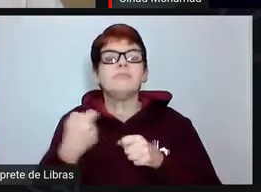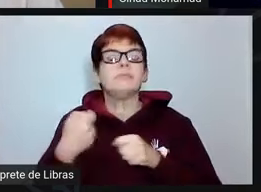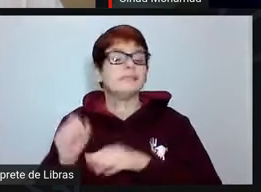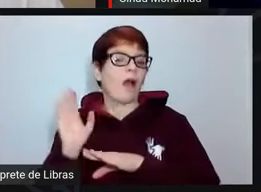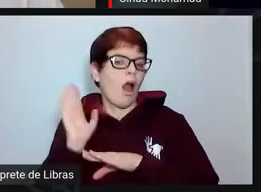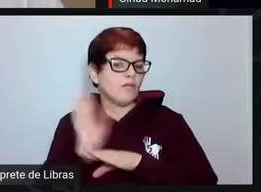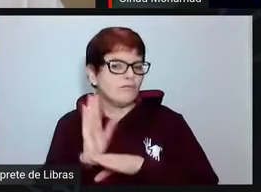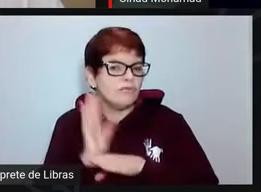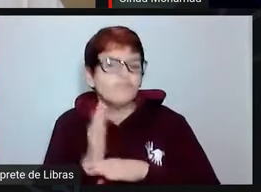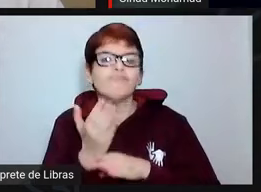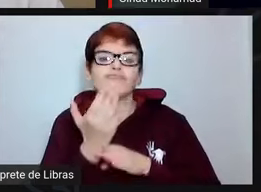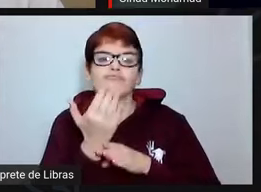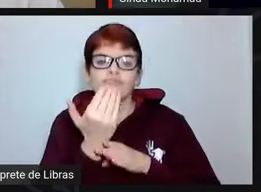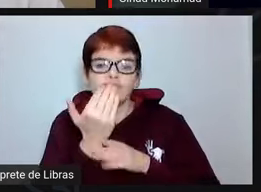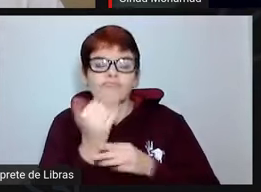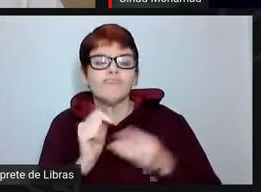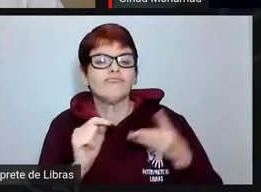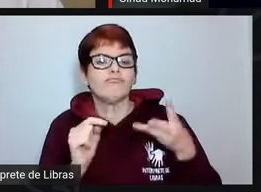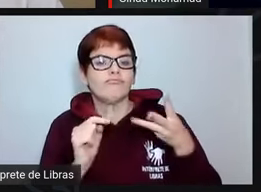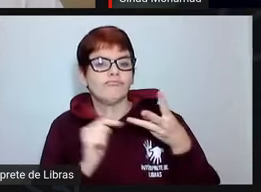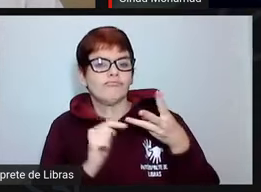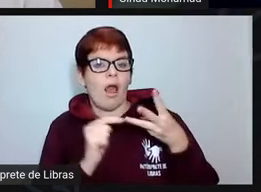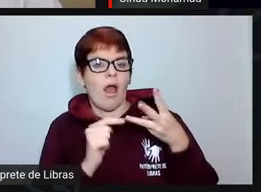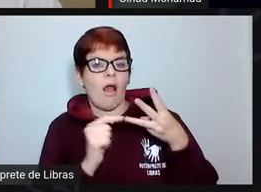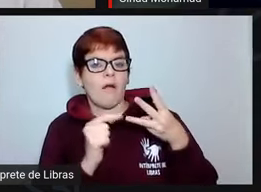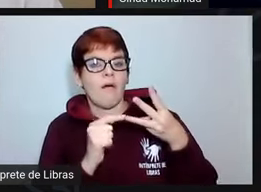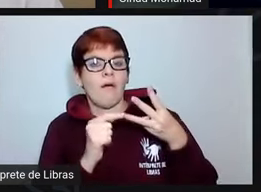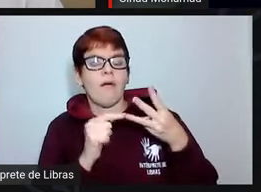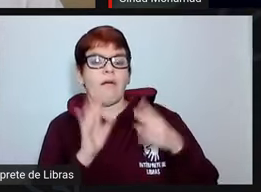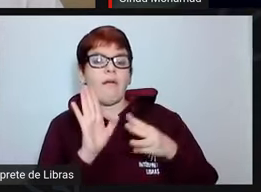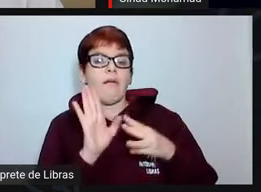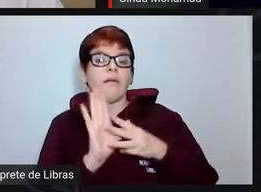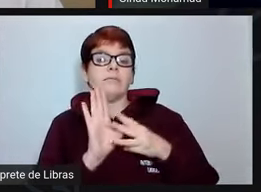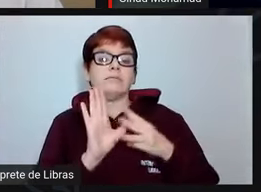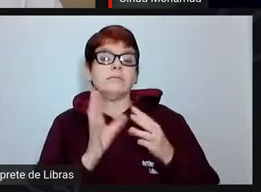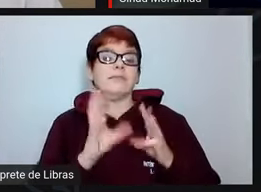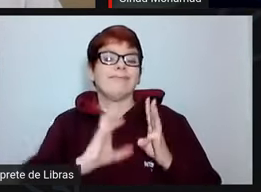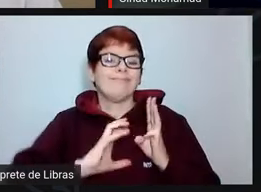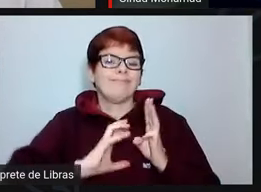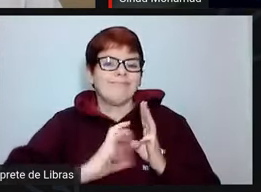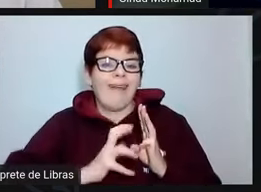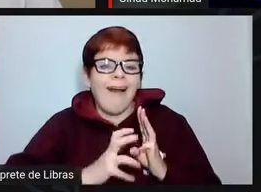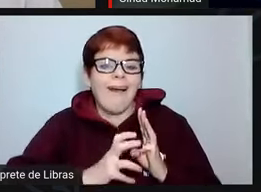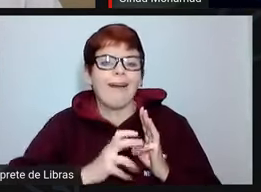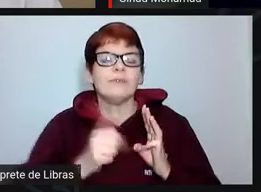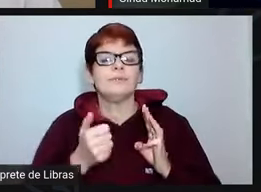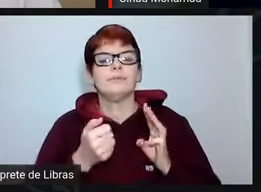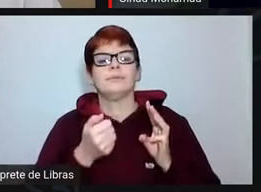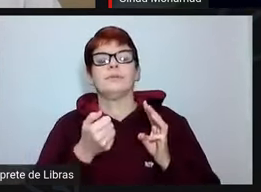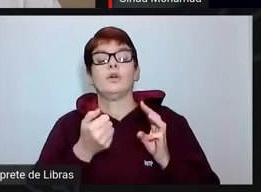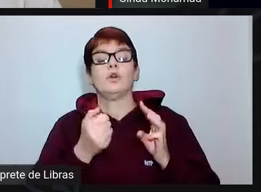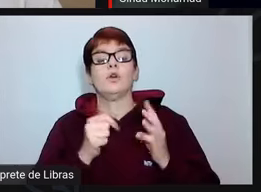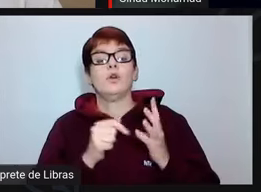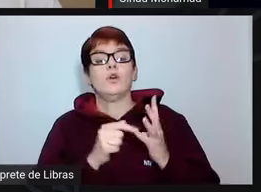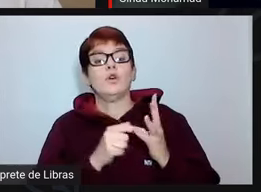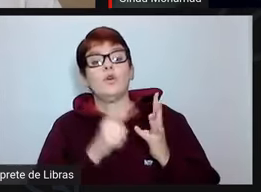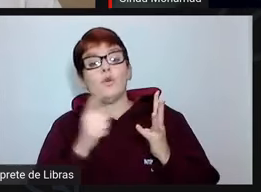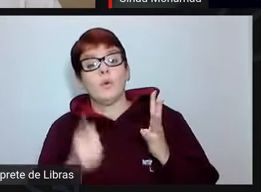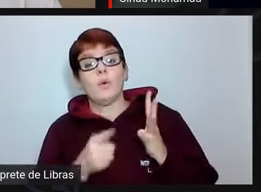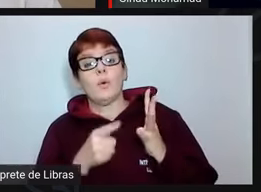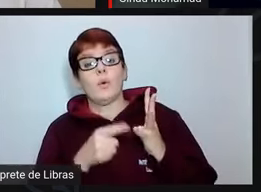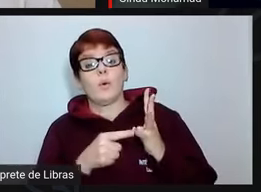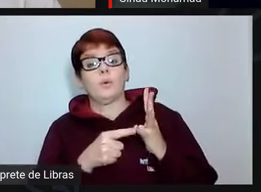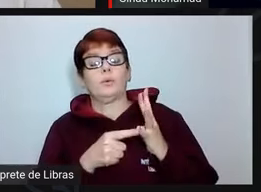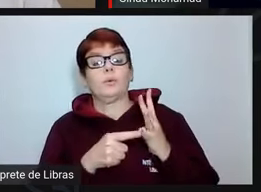mantendo agora um programa de pacote de dados e um programa que nós estamos